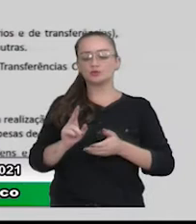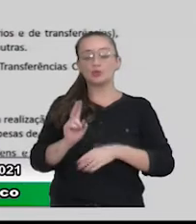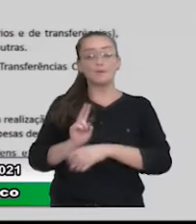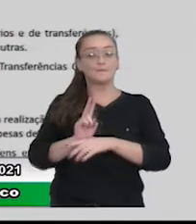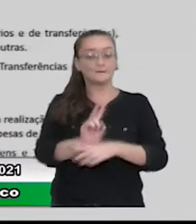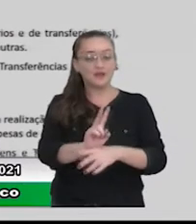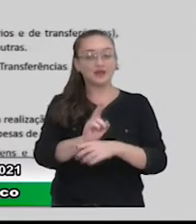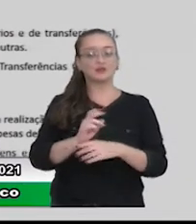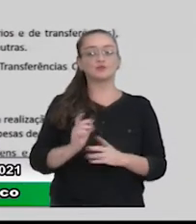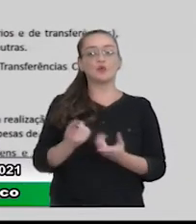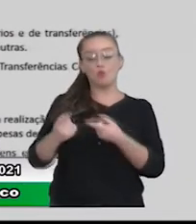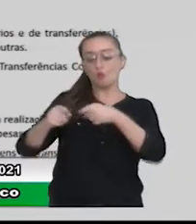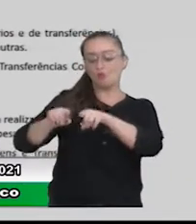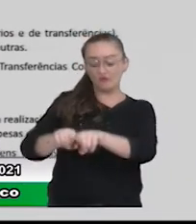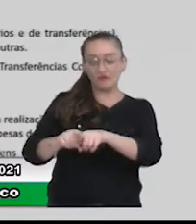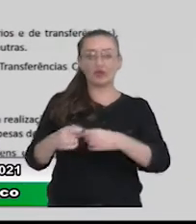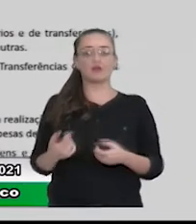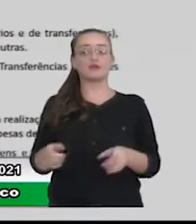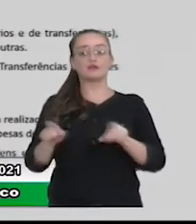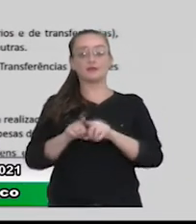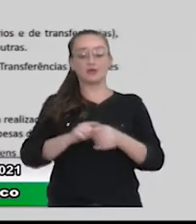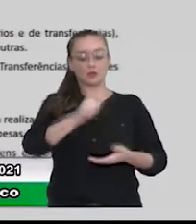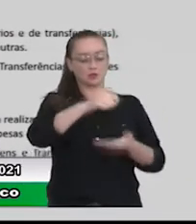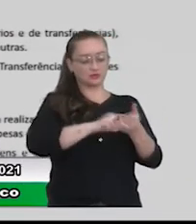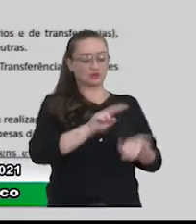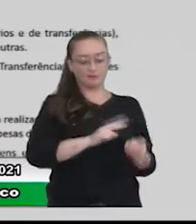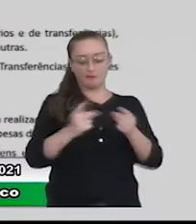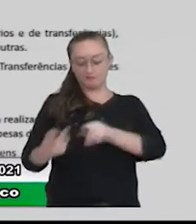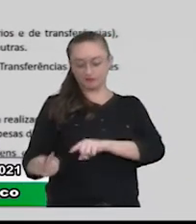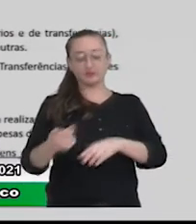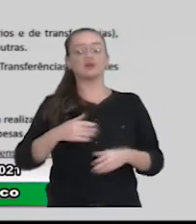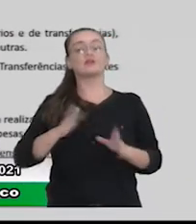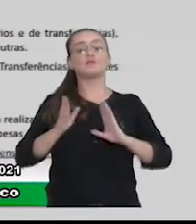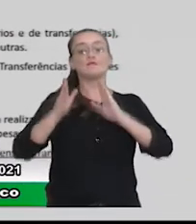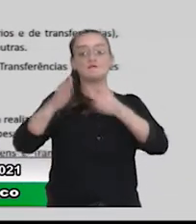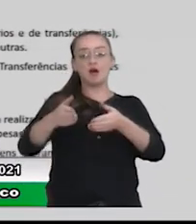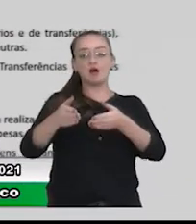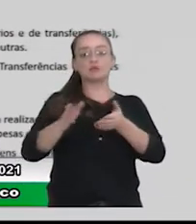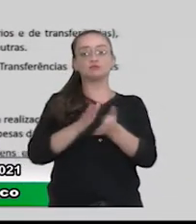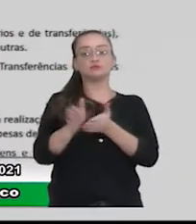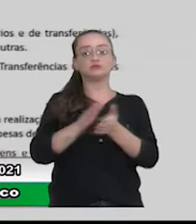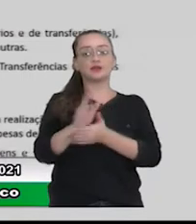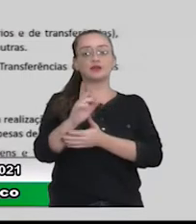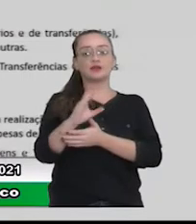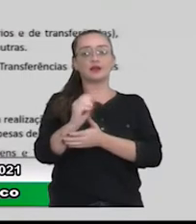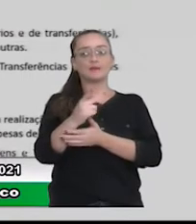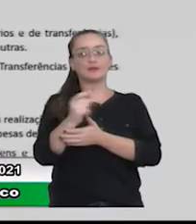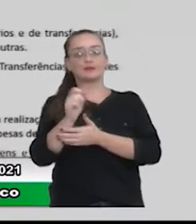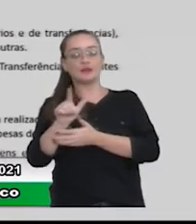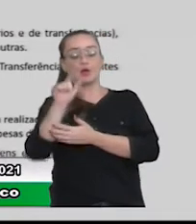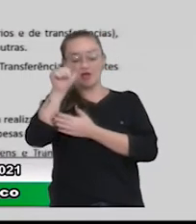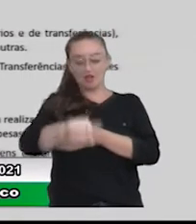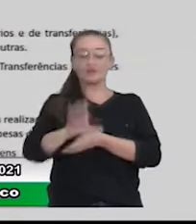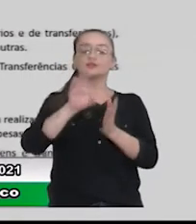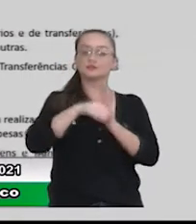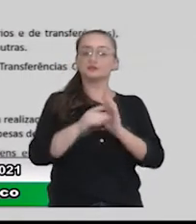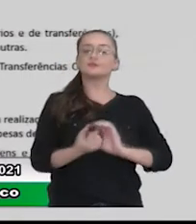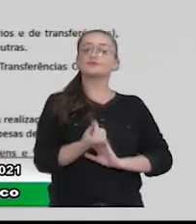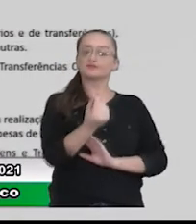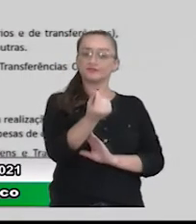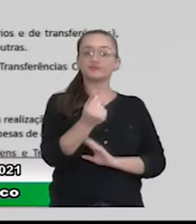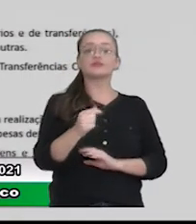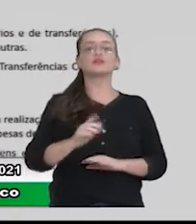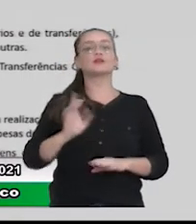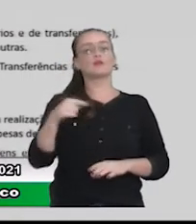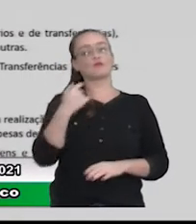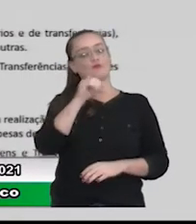convênios, contratos de repasse destinados às despesas de capital. Então, esse é o conceito de receita corrente de capital, porque a gente